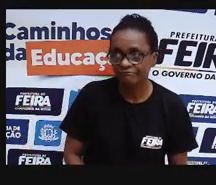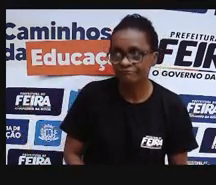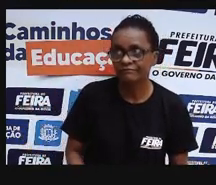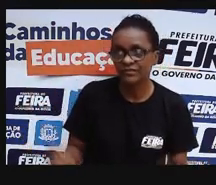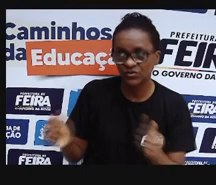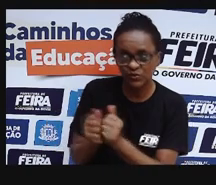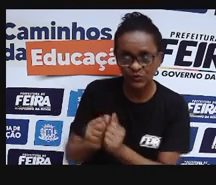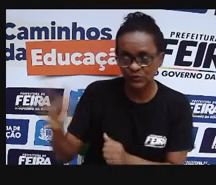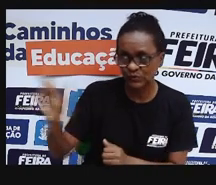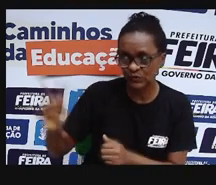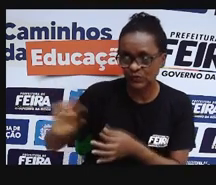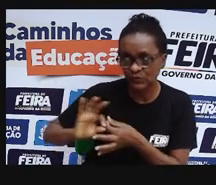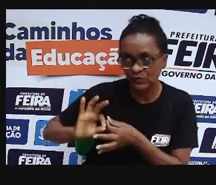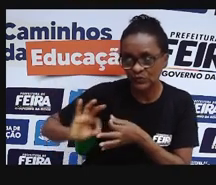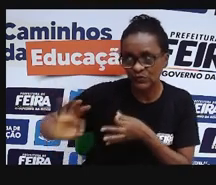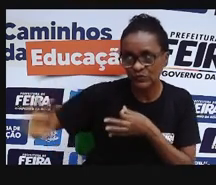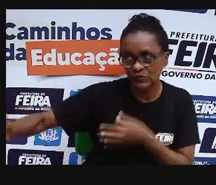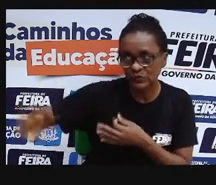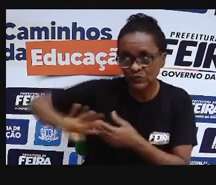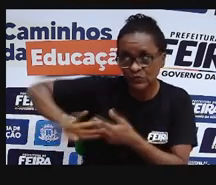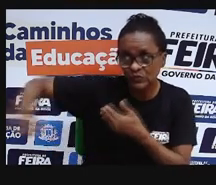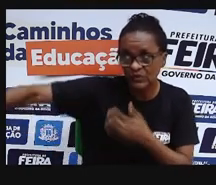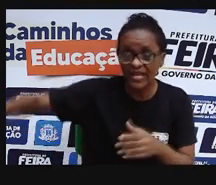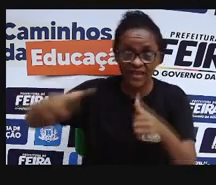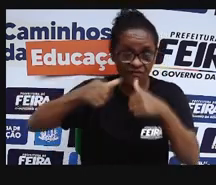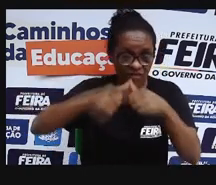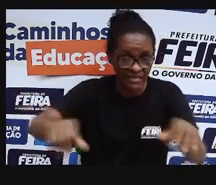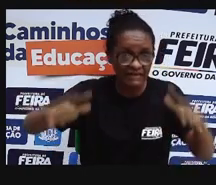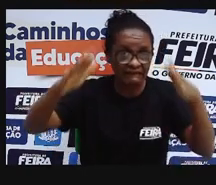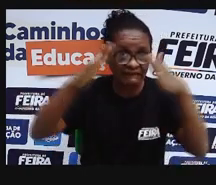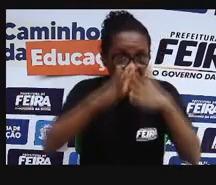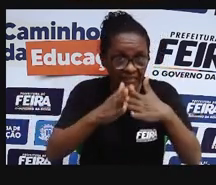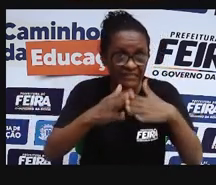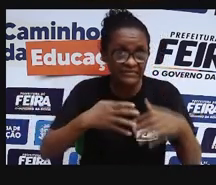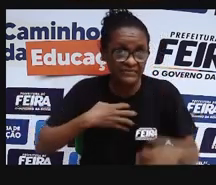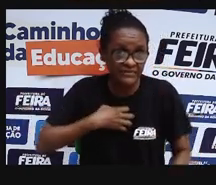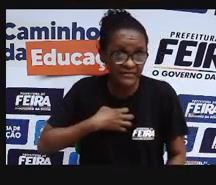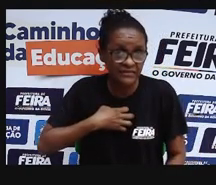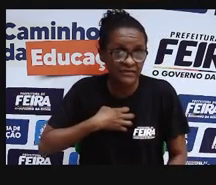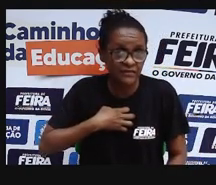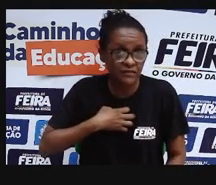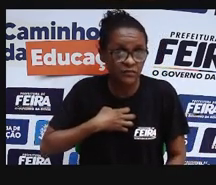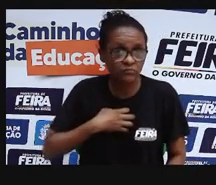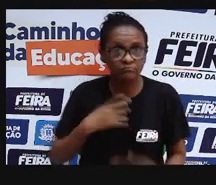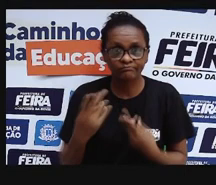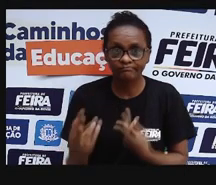Inclusive, de ficarmos em casa também se nós sentimos qualquer um daqueles sintomas.